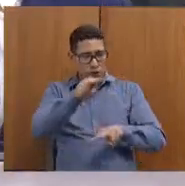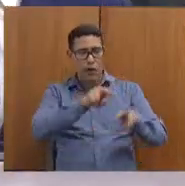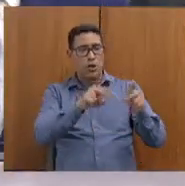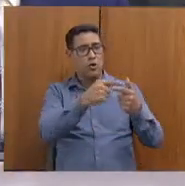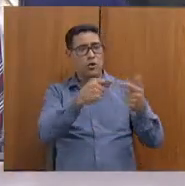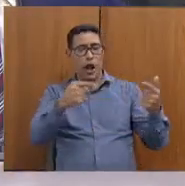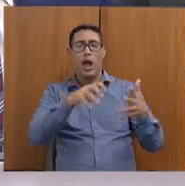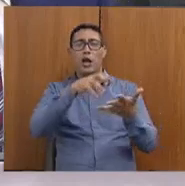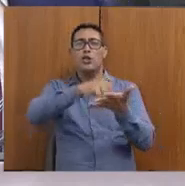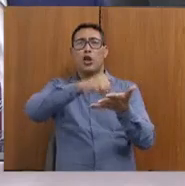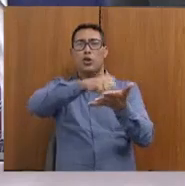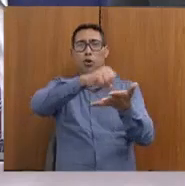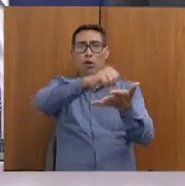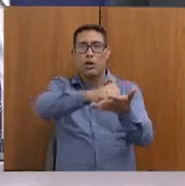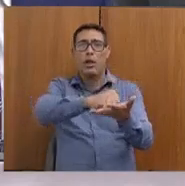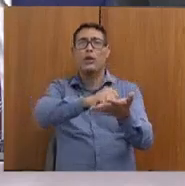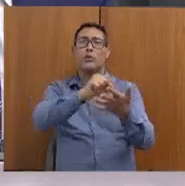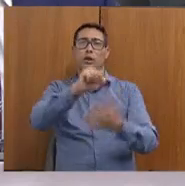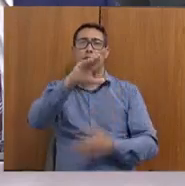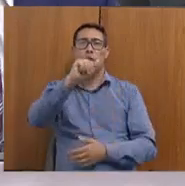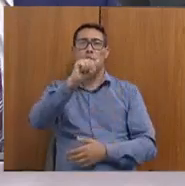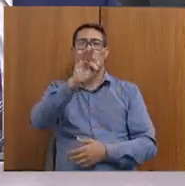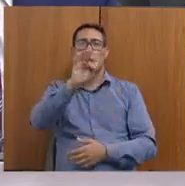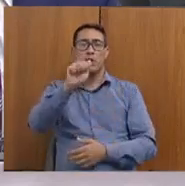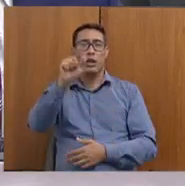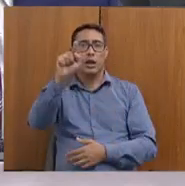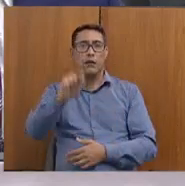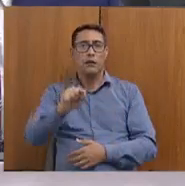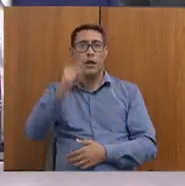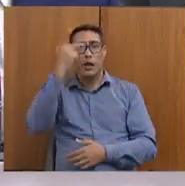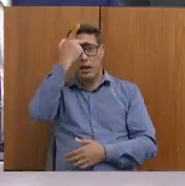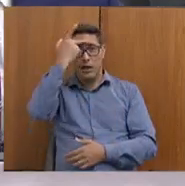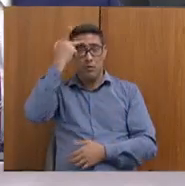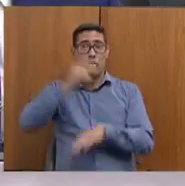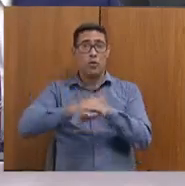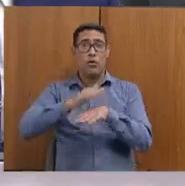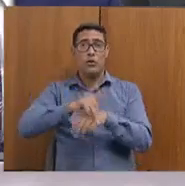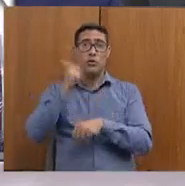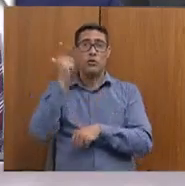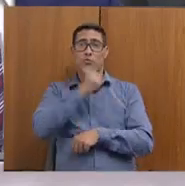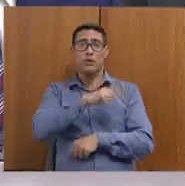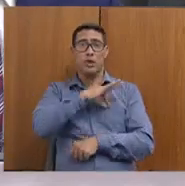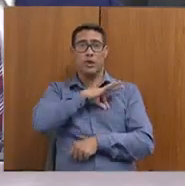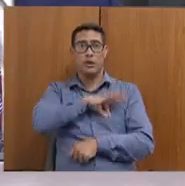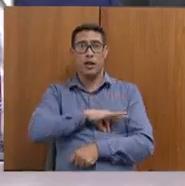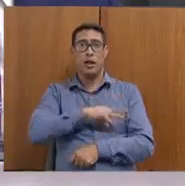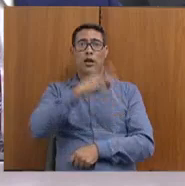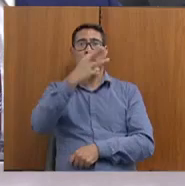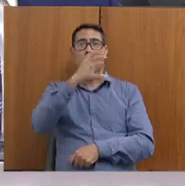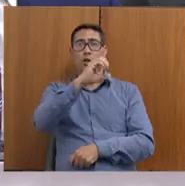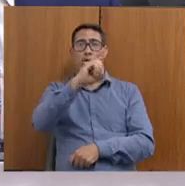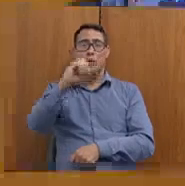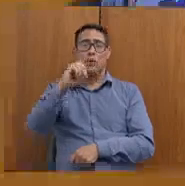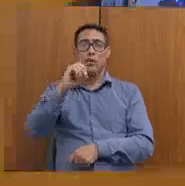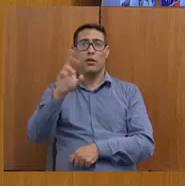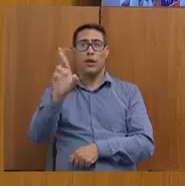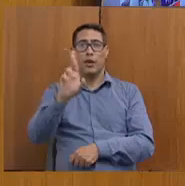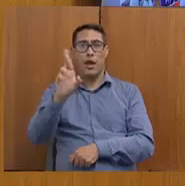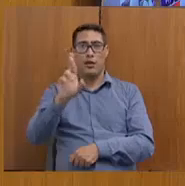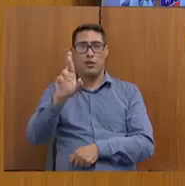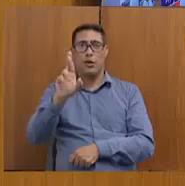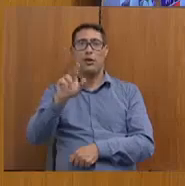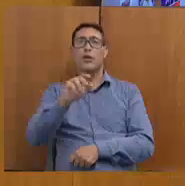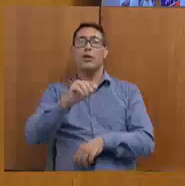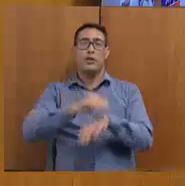de café, eram funcionários que ganhavam a média de R$ 300,00 dia. Então, no fim do mês, se multiplicar por R$,00, são R 6,00, R 7,00.